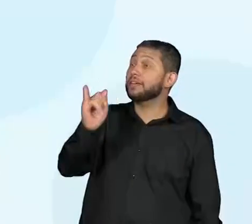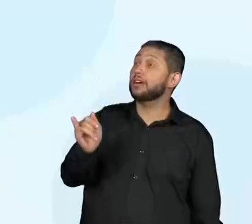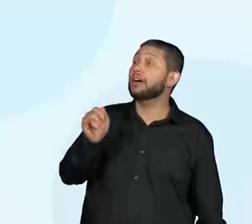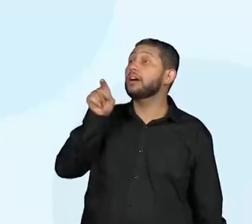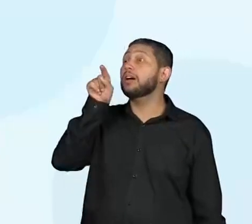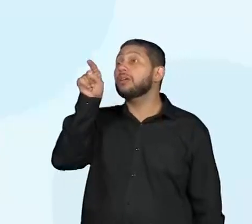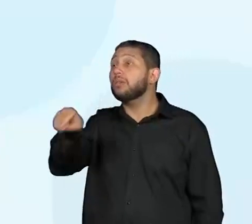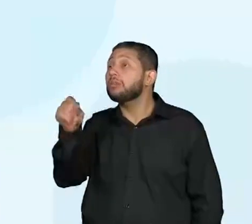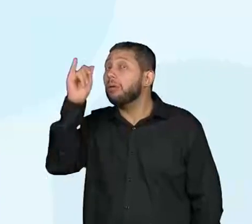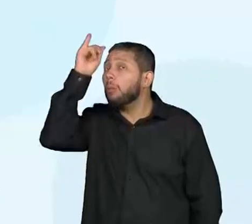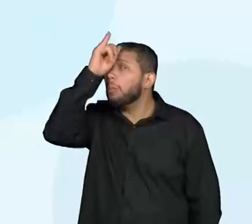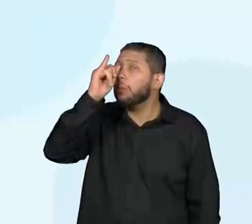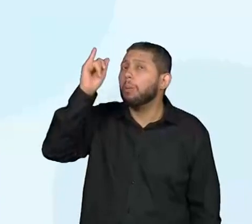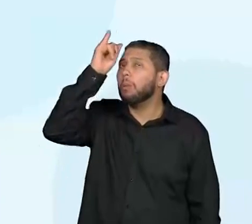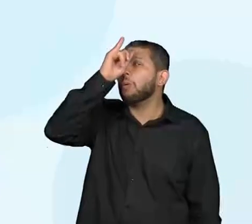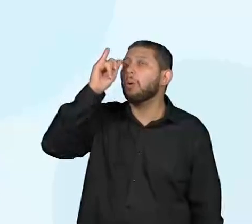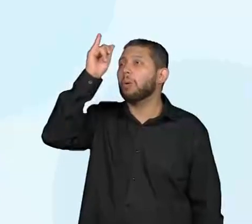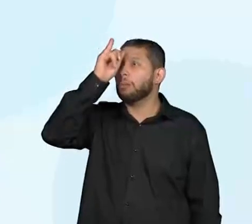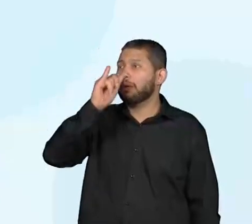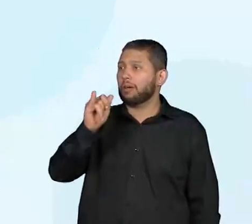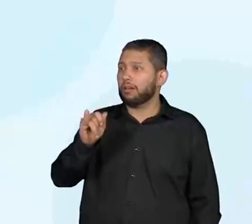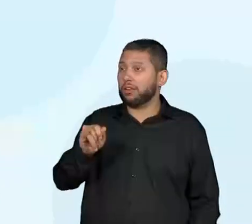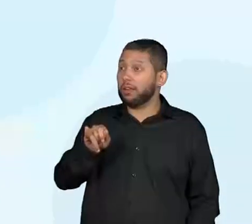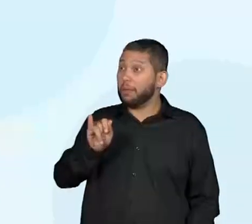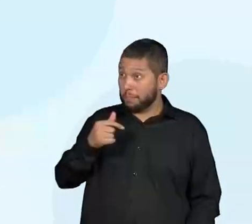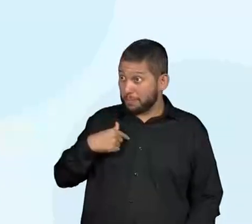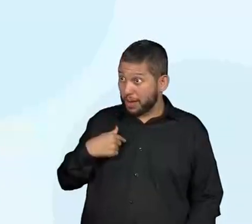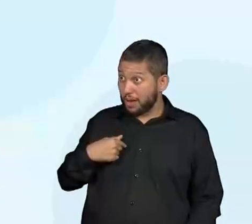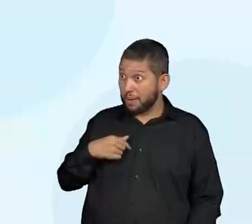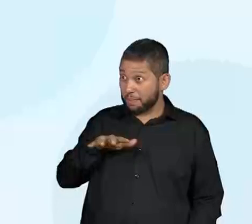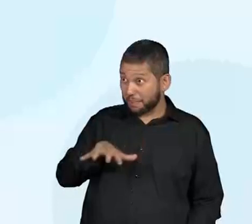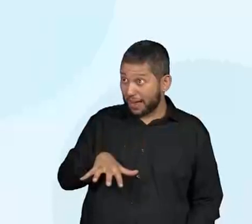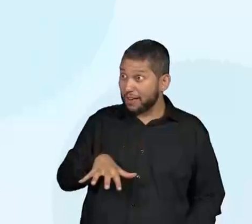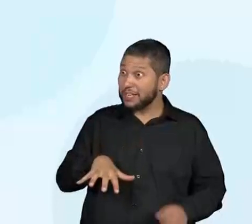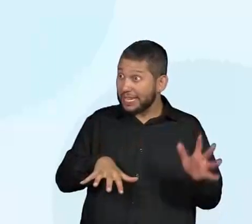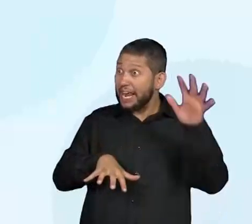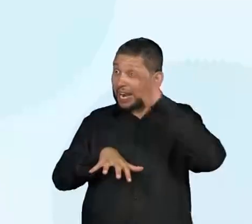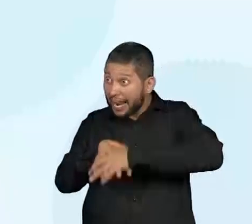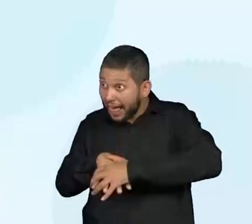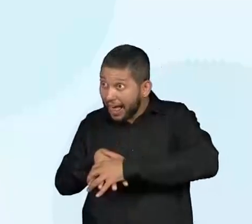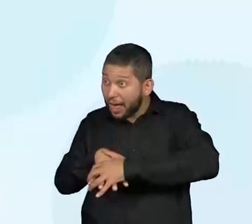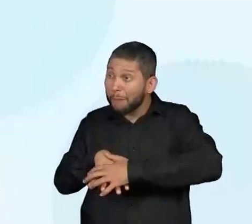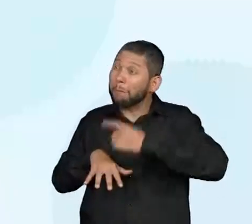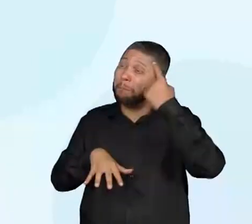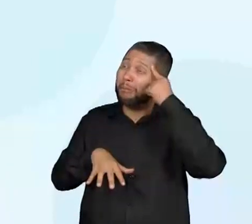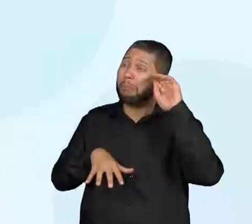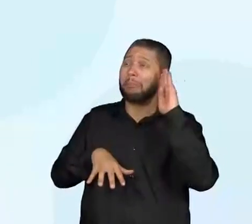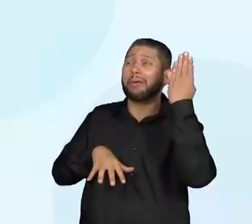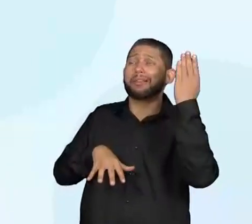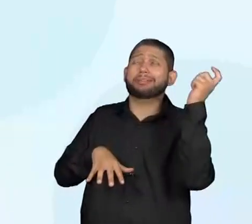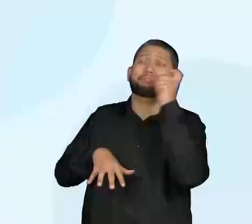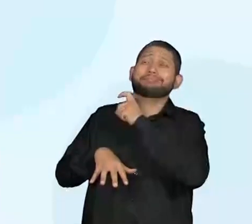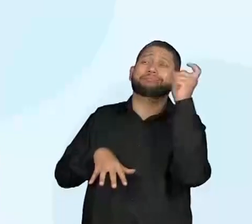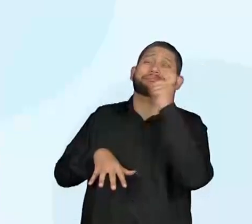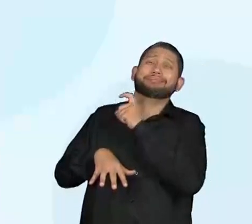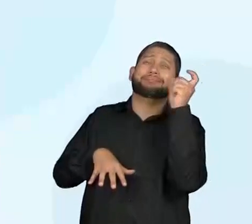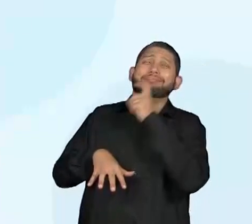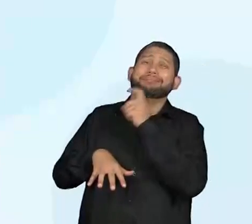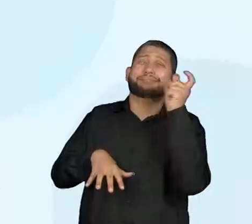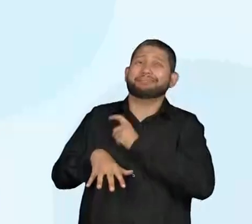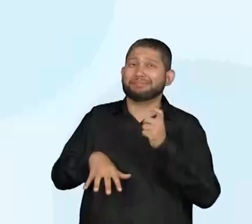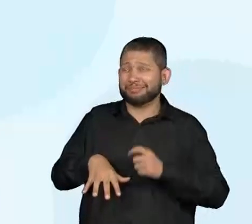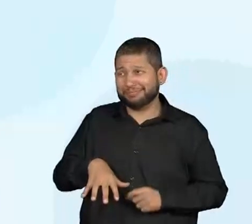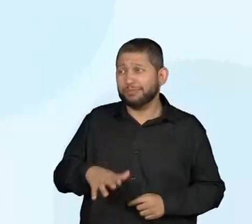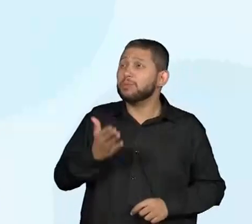Grande boba. Era mesmo a minha pata que você estava